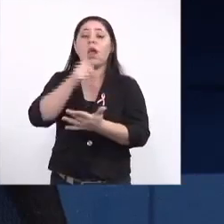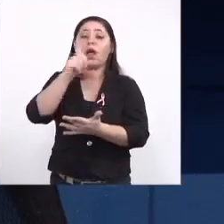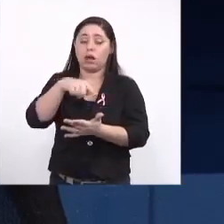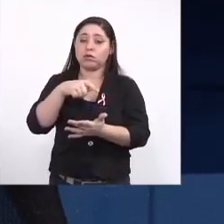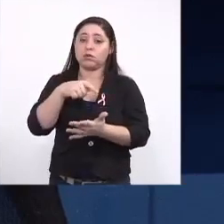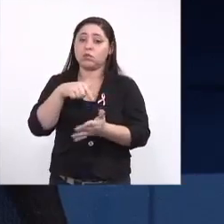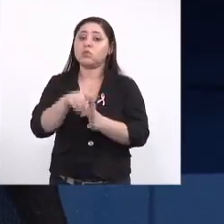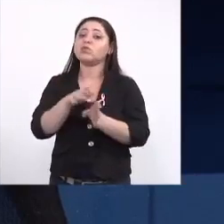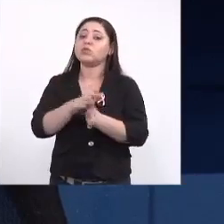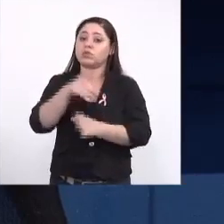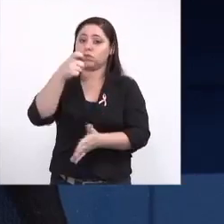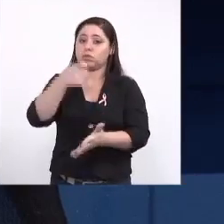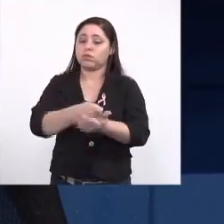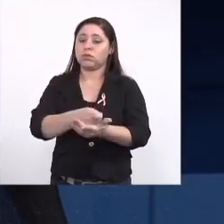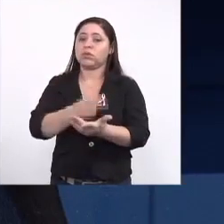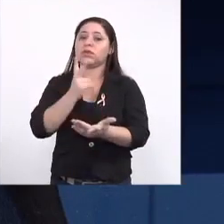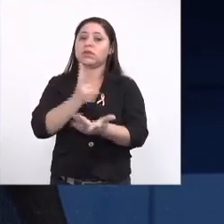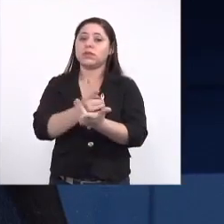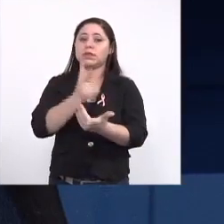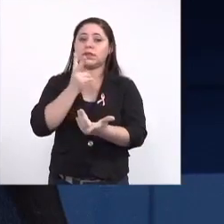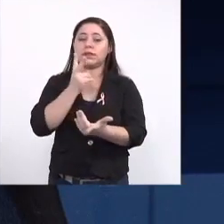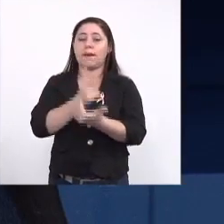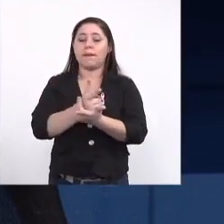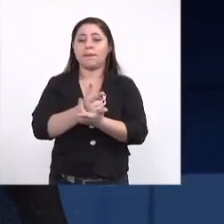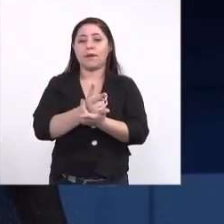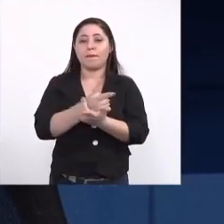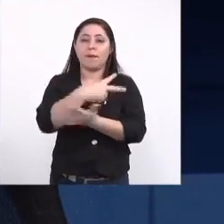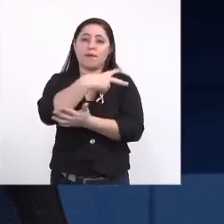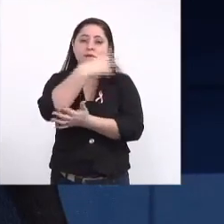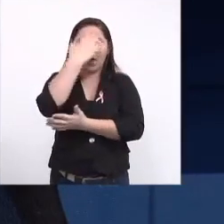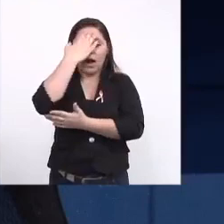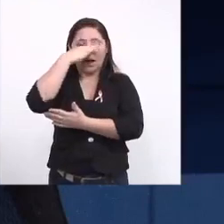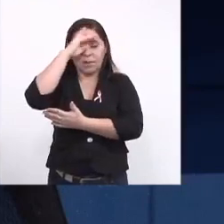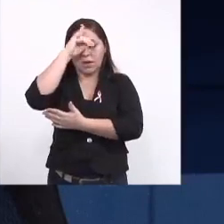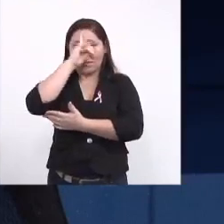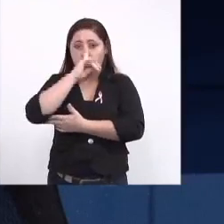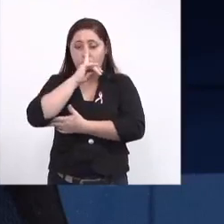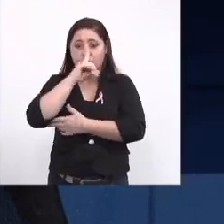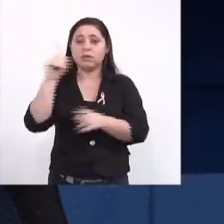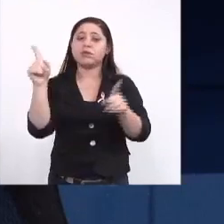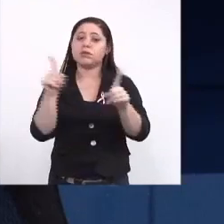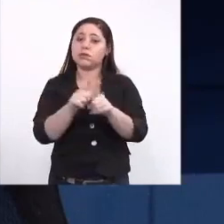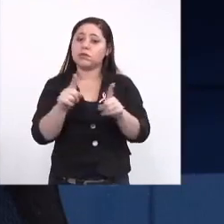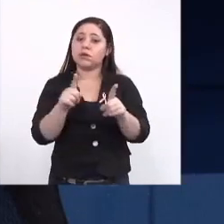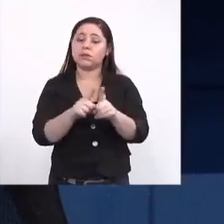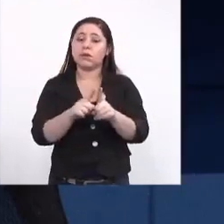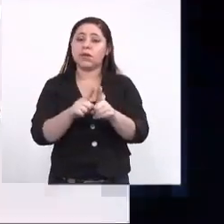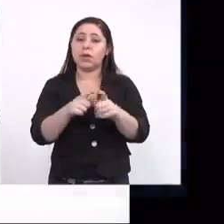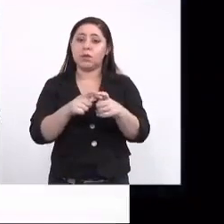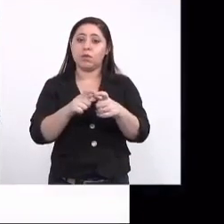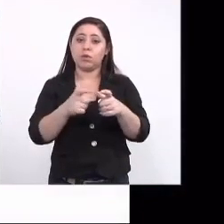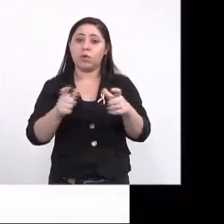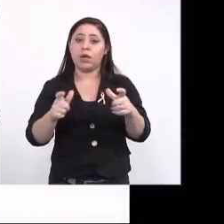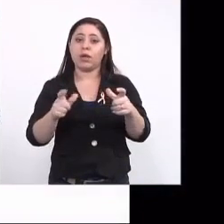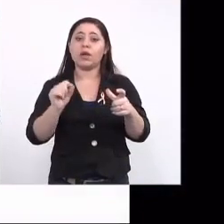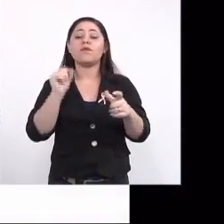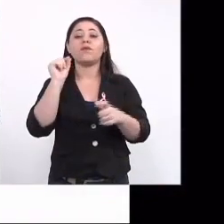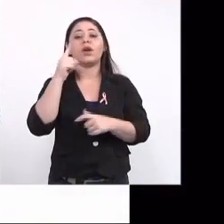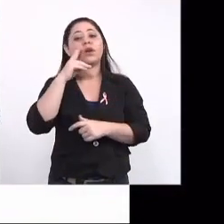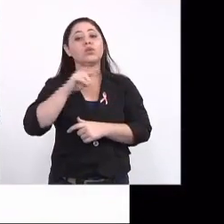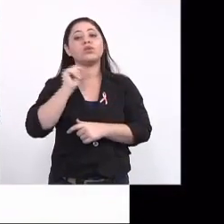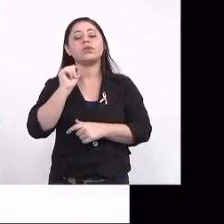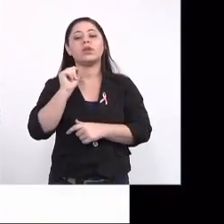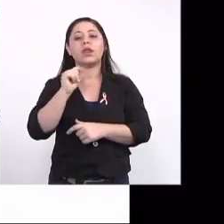recomendado que tenha vacinação compulsória aqui para a febre amarela e a cobertura, por consequência, é maior, a gente quer verificar se